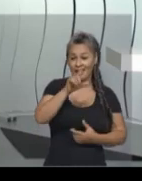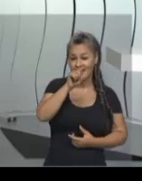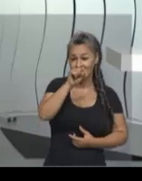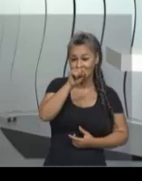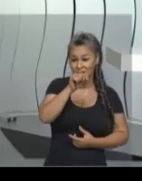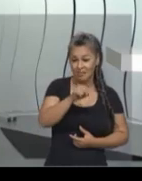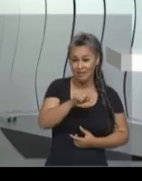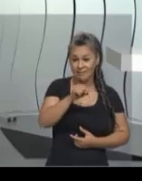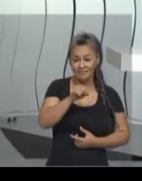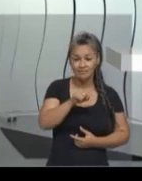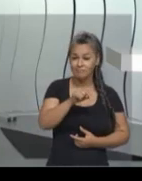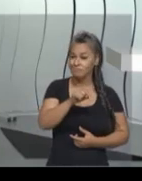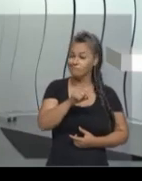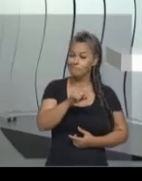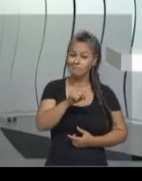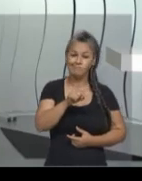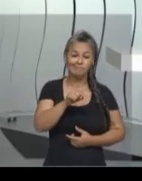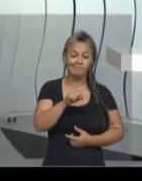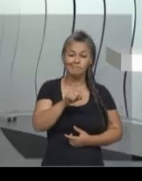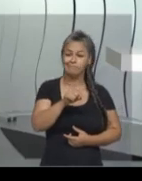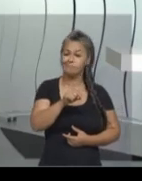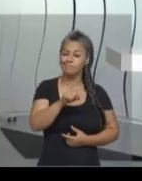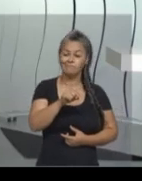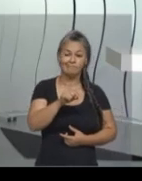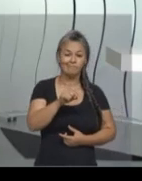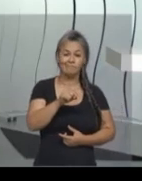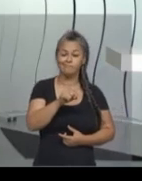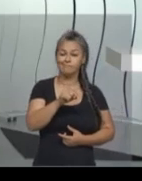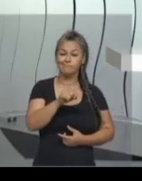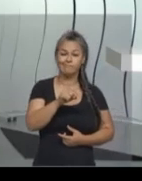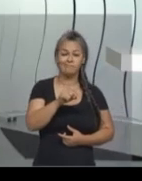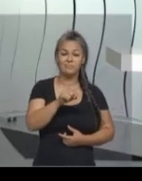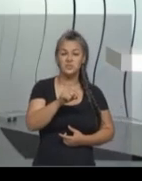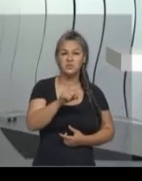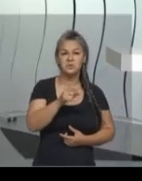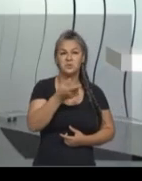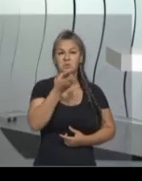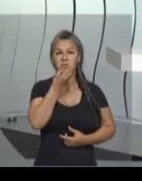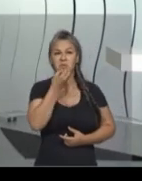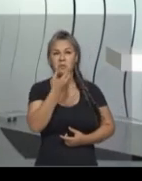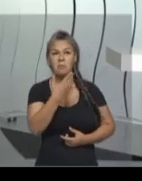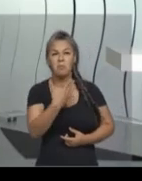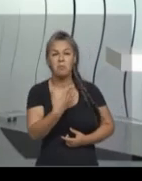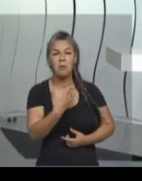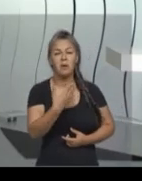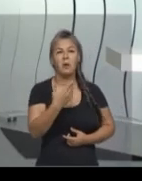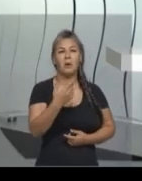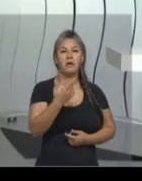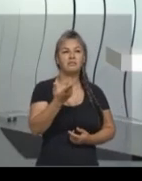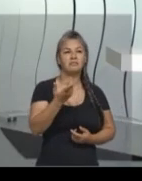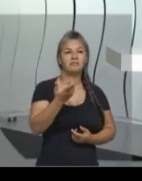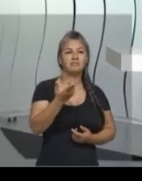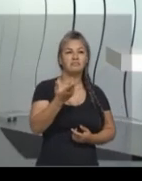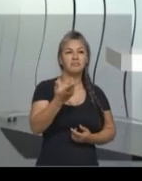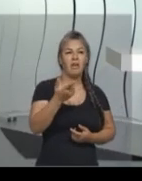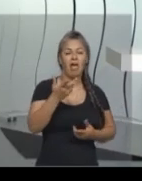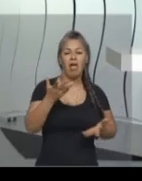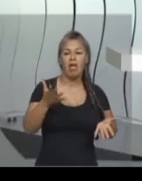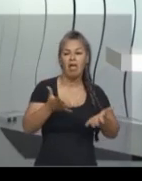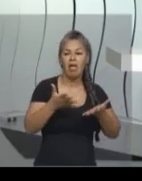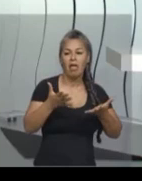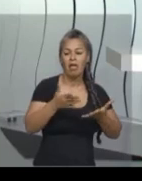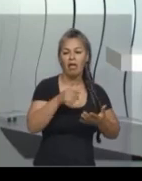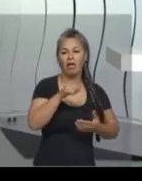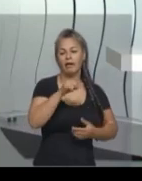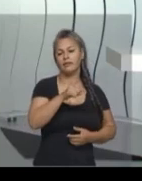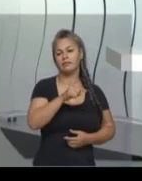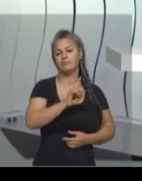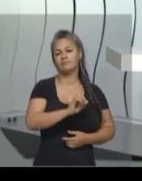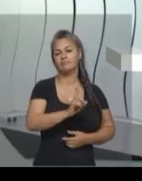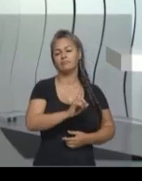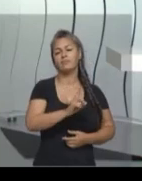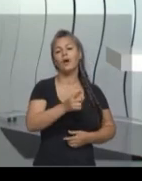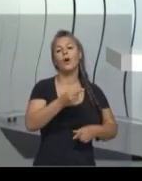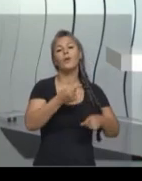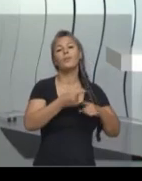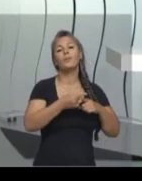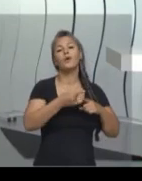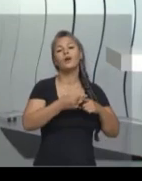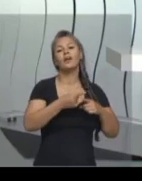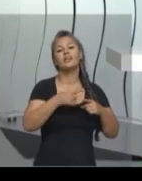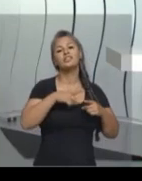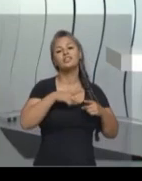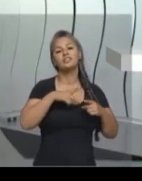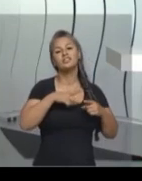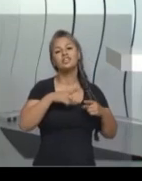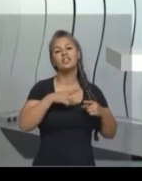muito os portugueses que aqui viviam e queriam produzir, porque havia concorrência dos produtos